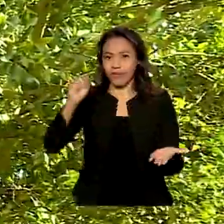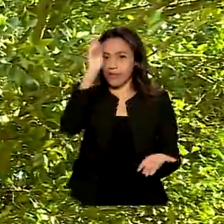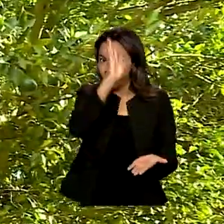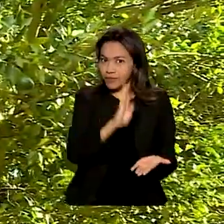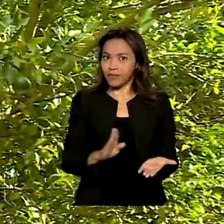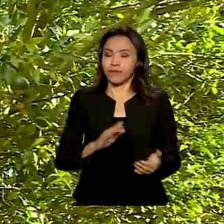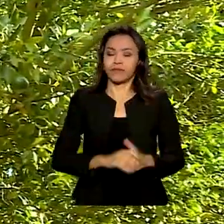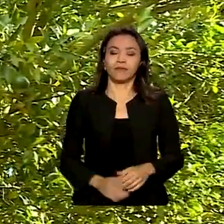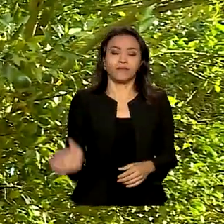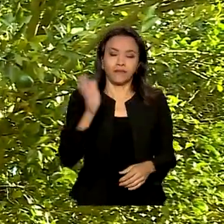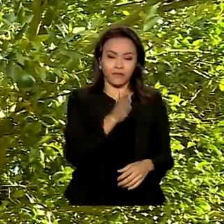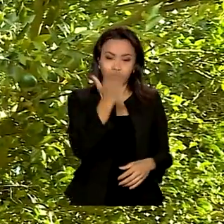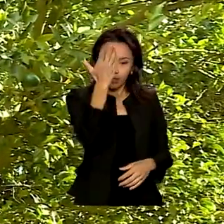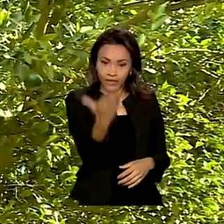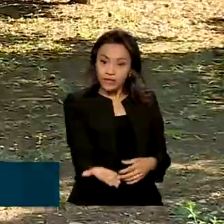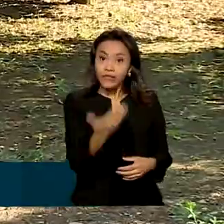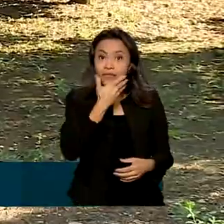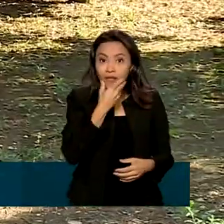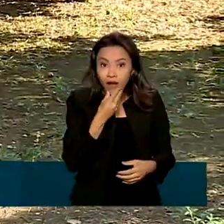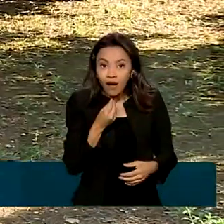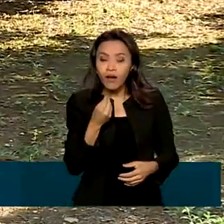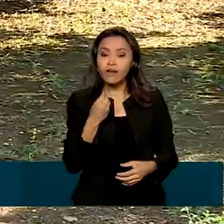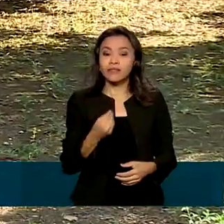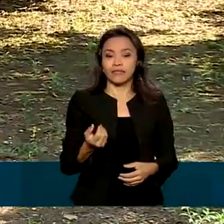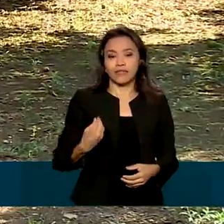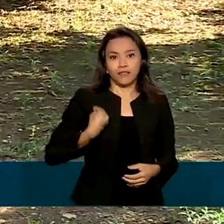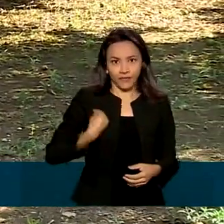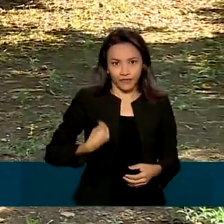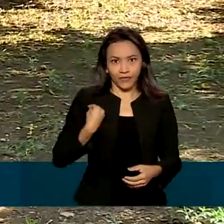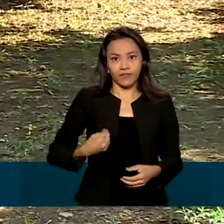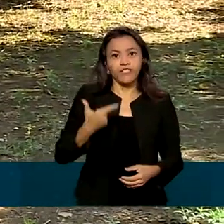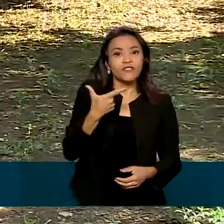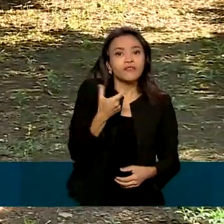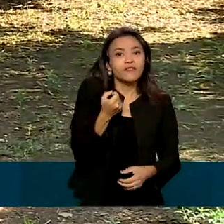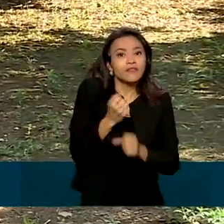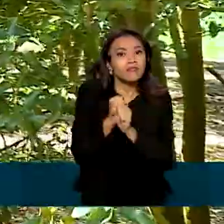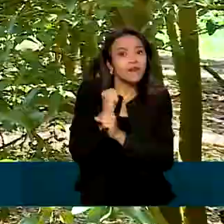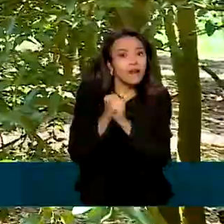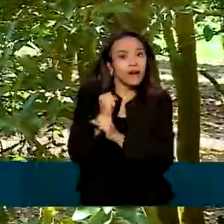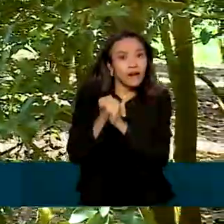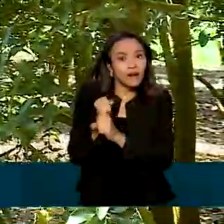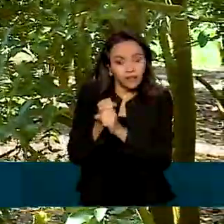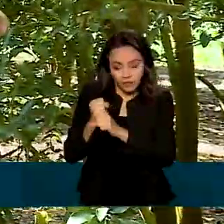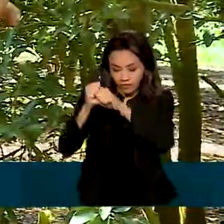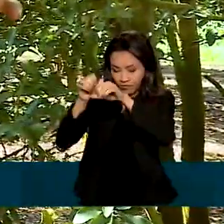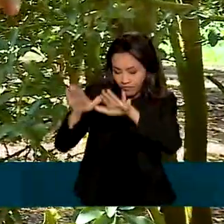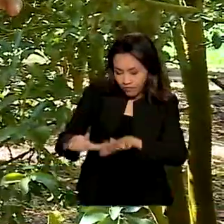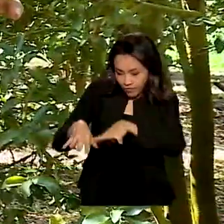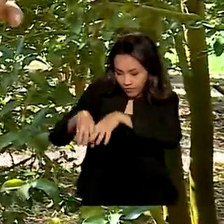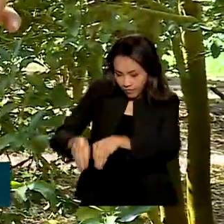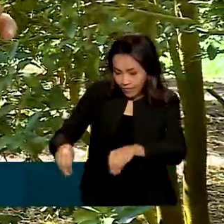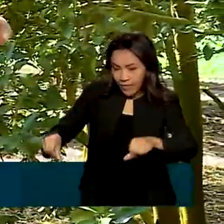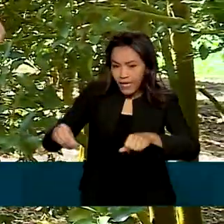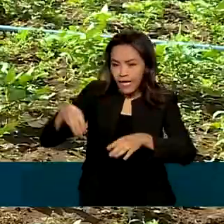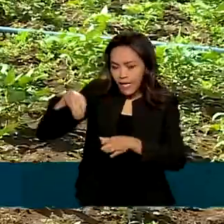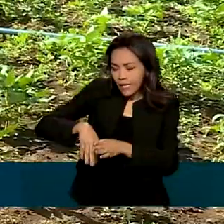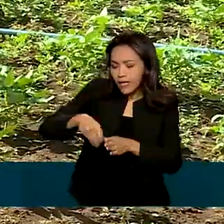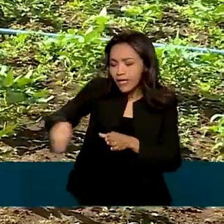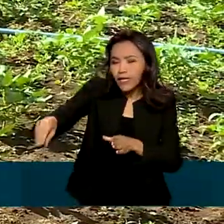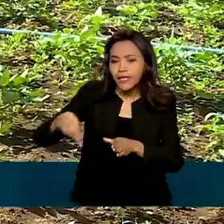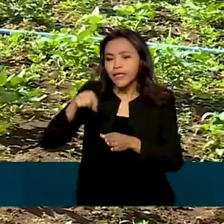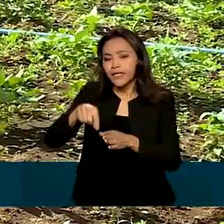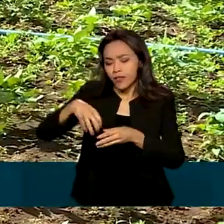O agricultor Raimundo vive há 20 anos no assentamento Cunha. Na propriedade, ele planta mexerica,